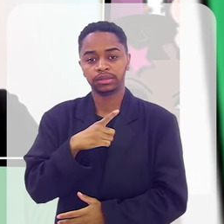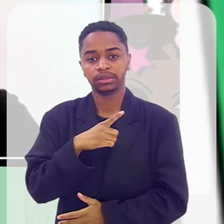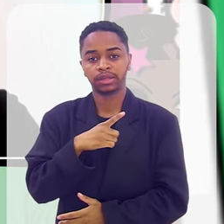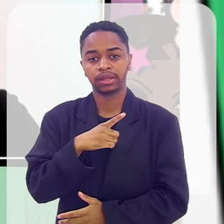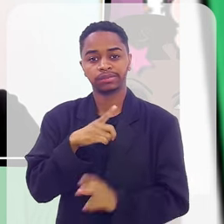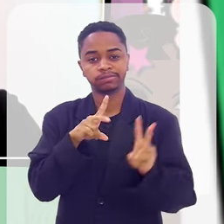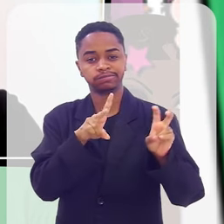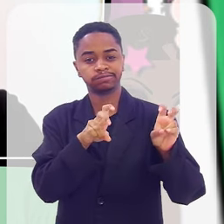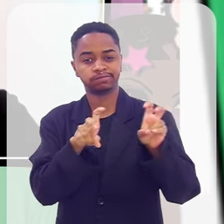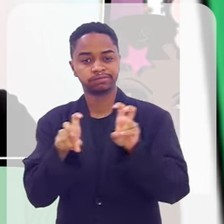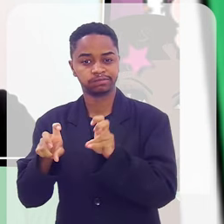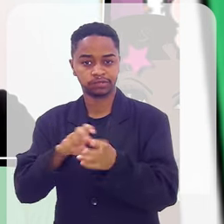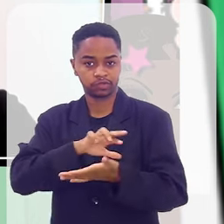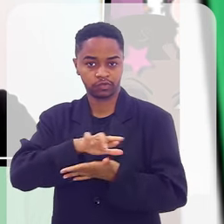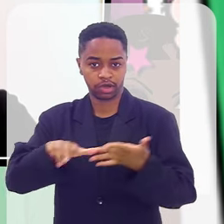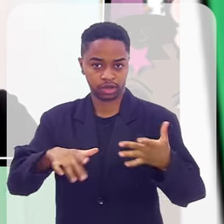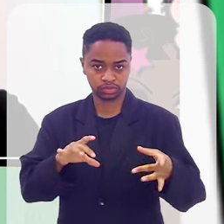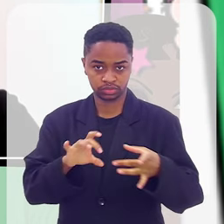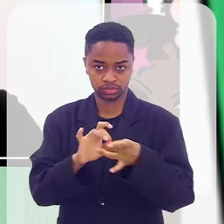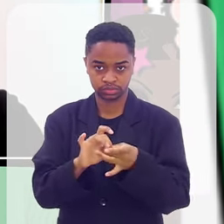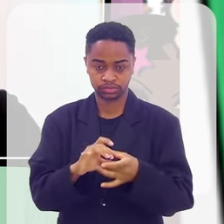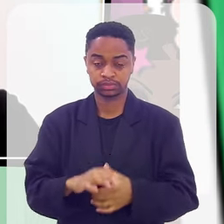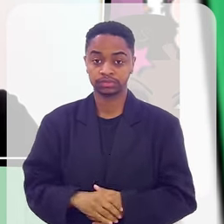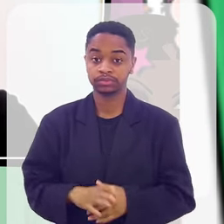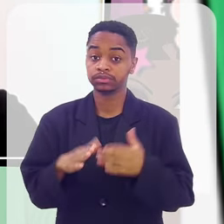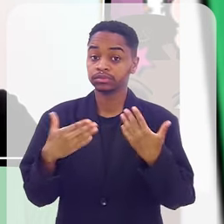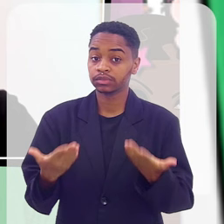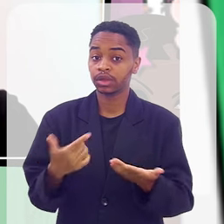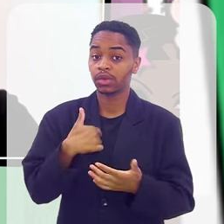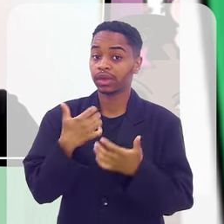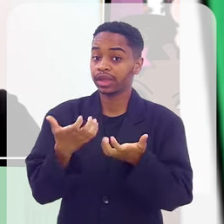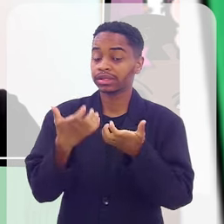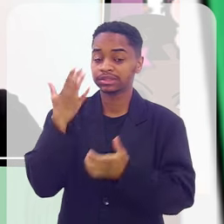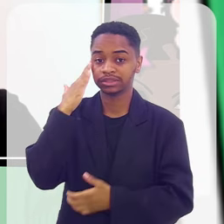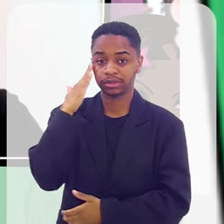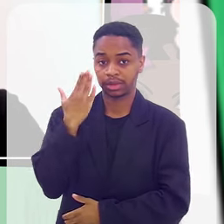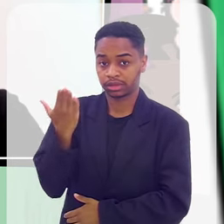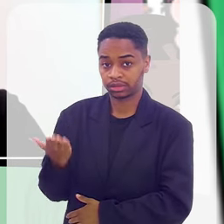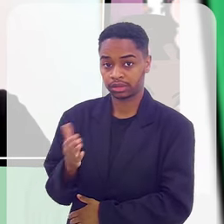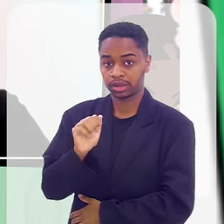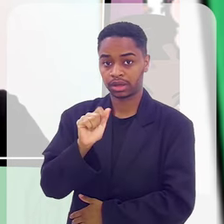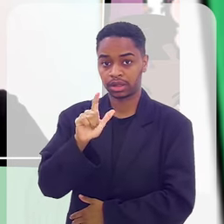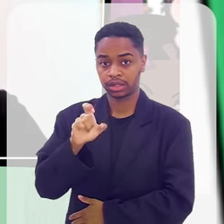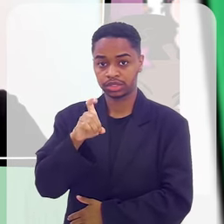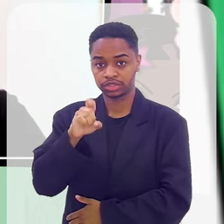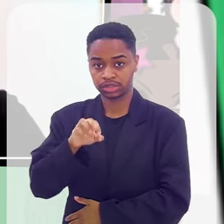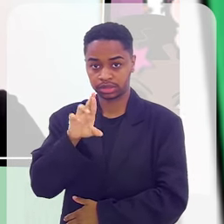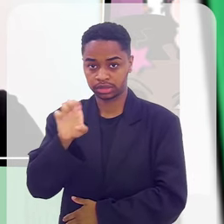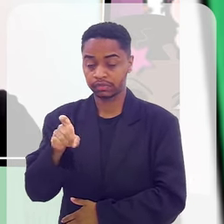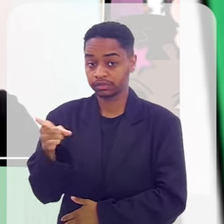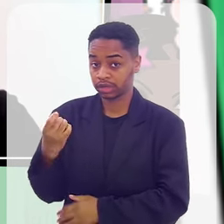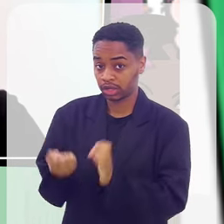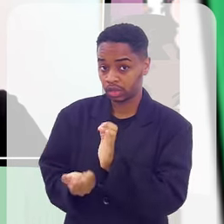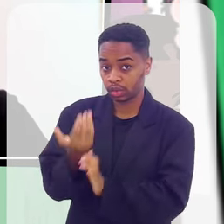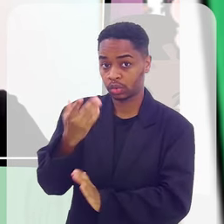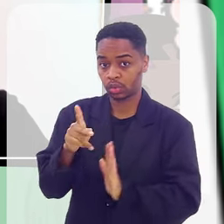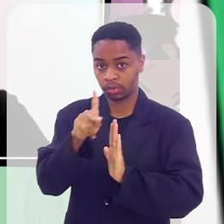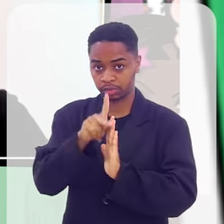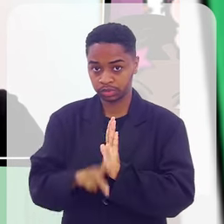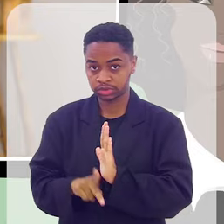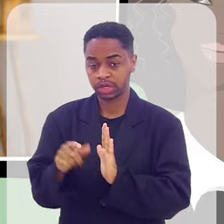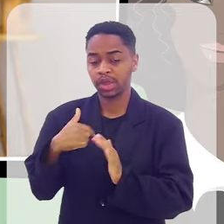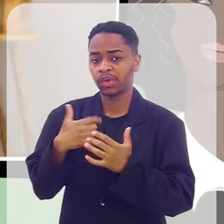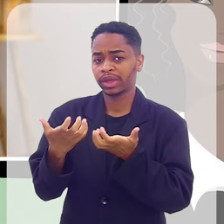questões. E aí, Alexandre? Eu queria saber de você, idealizador do